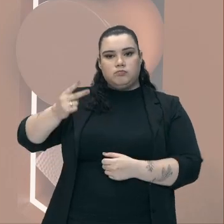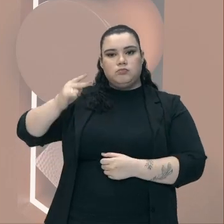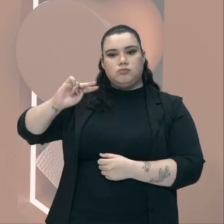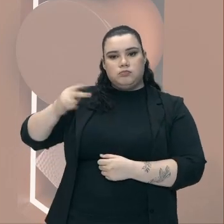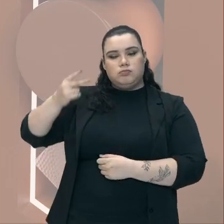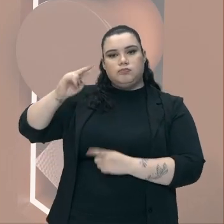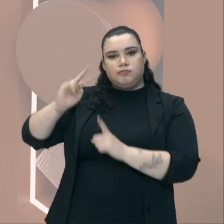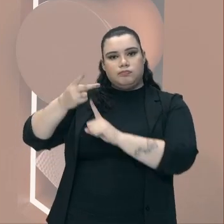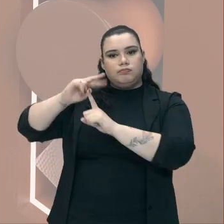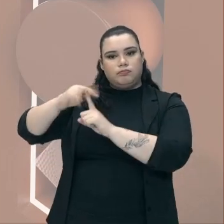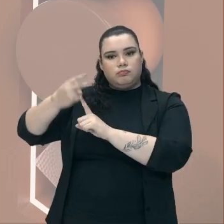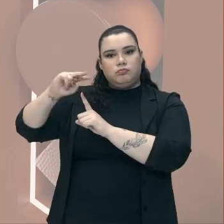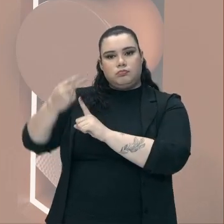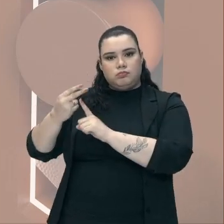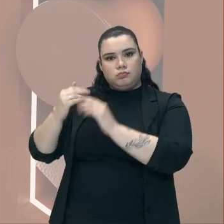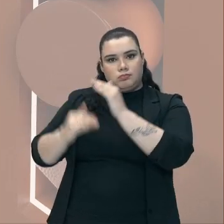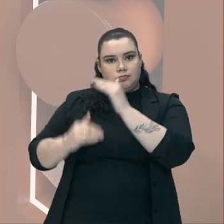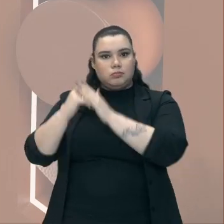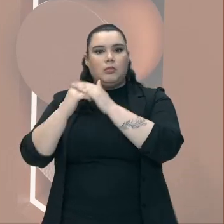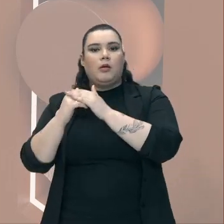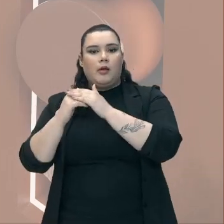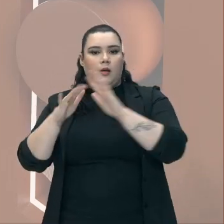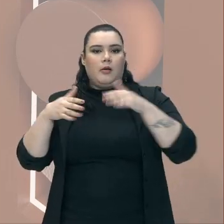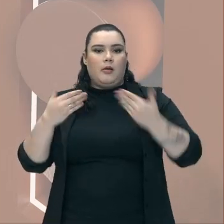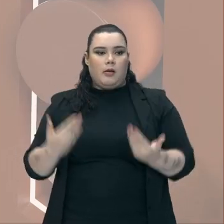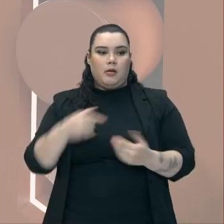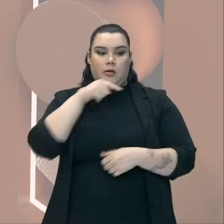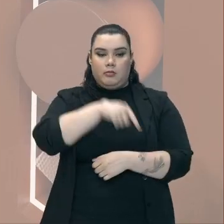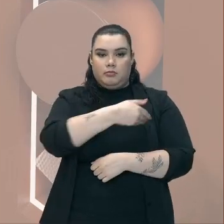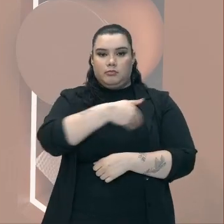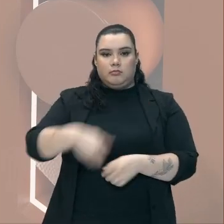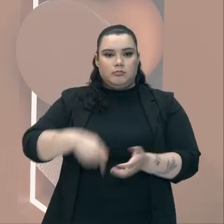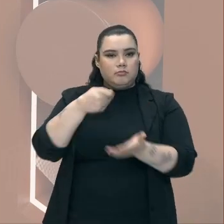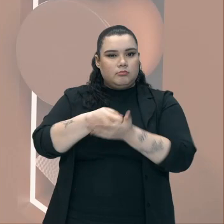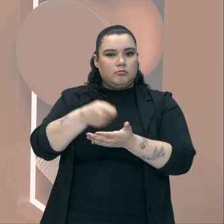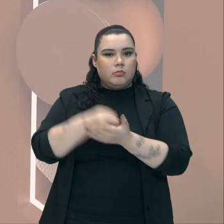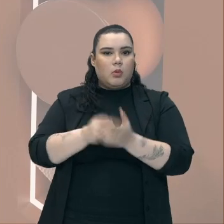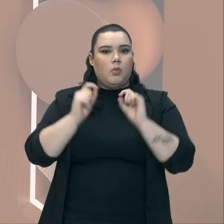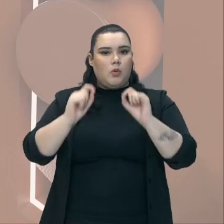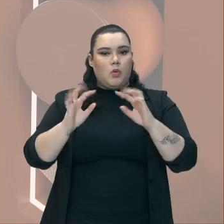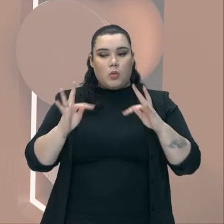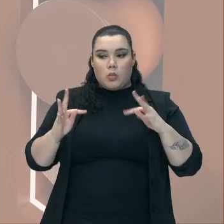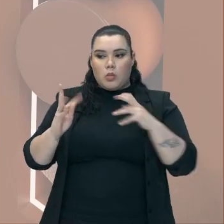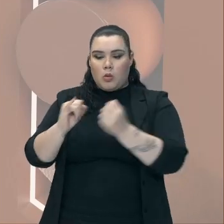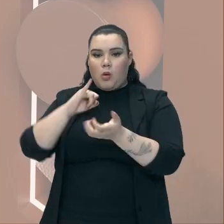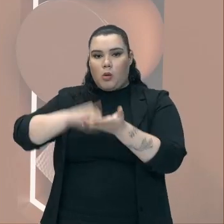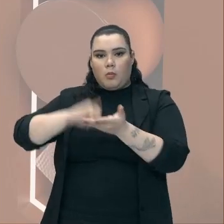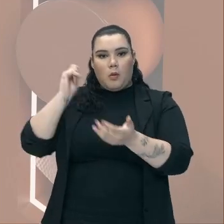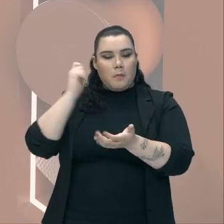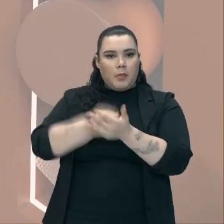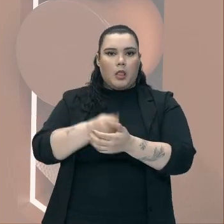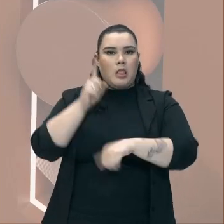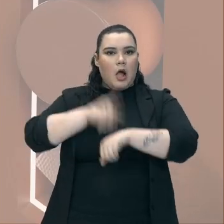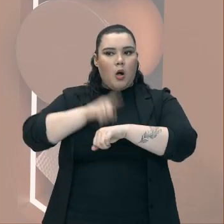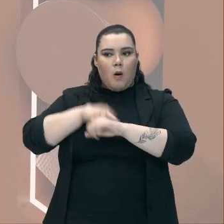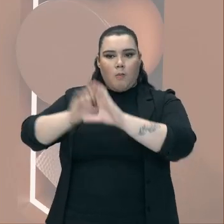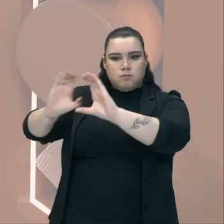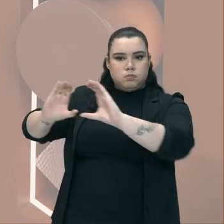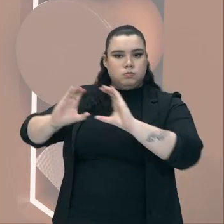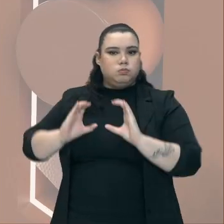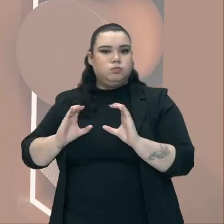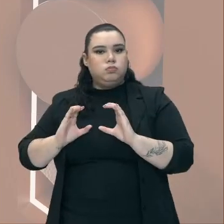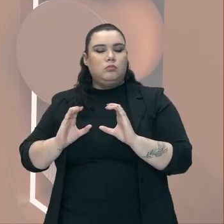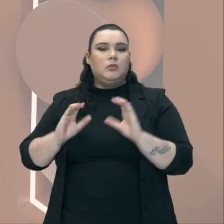chegar um dia Em que o poder Metropolitano Exigia que Todos os impostos Fossem pagos De uma vez só E essa